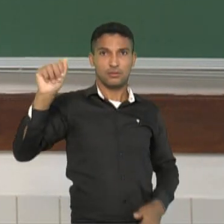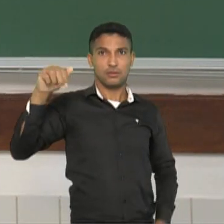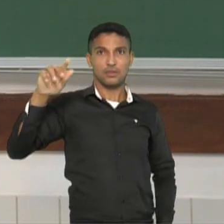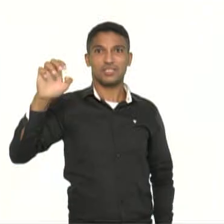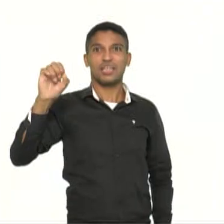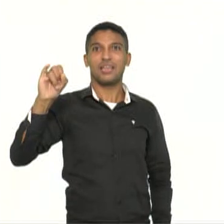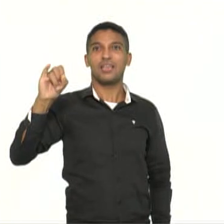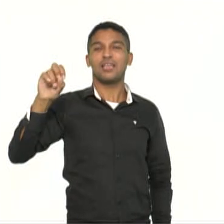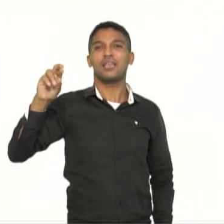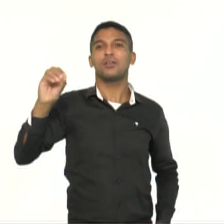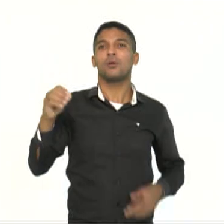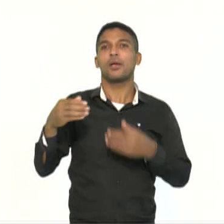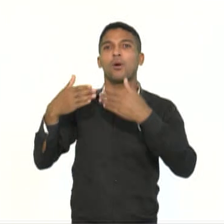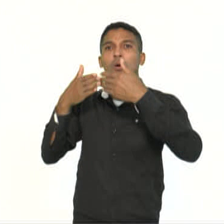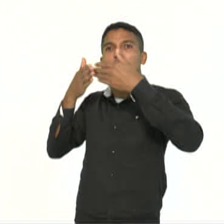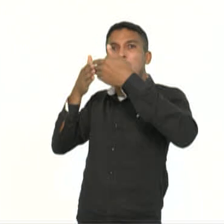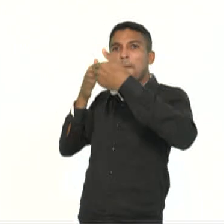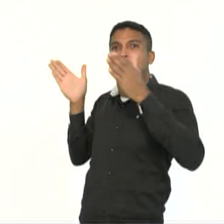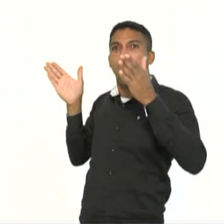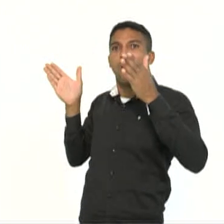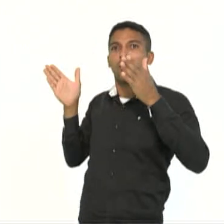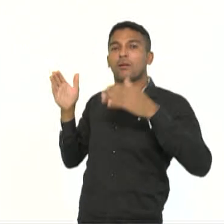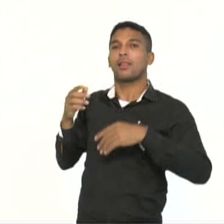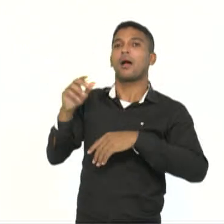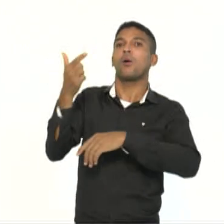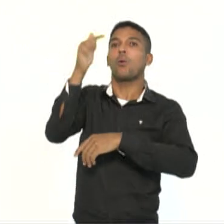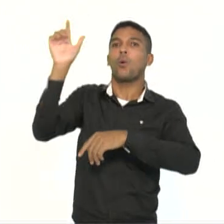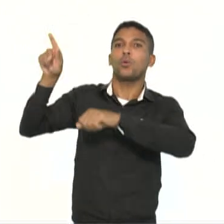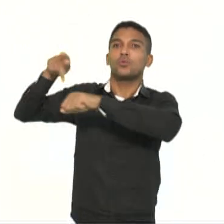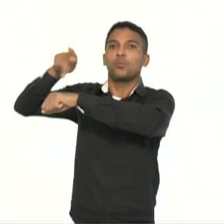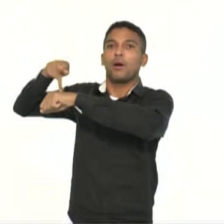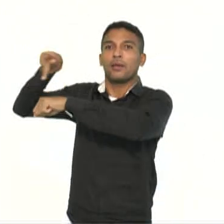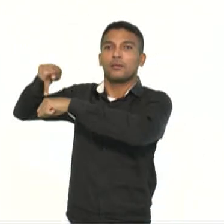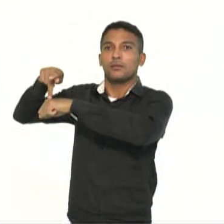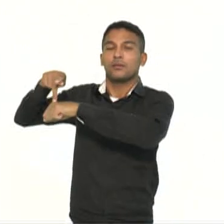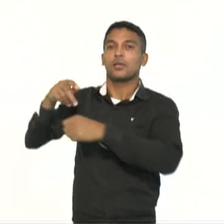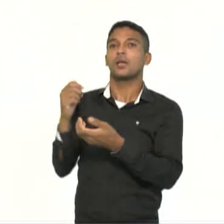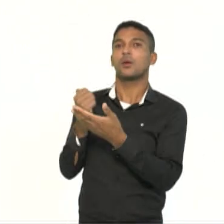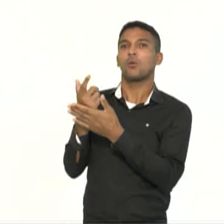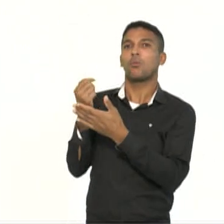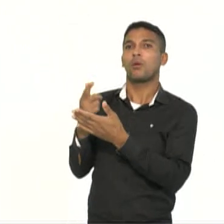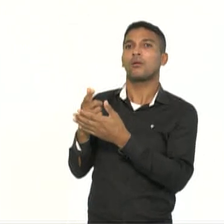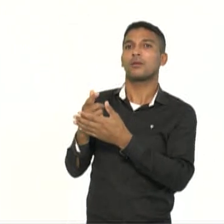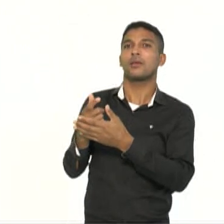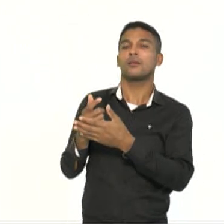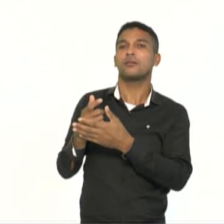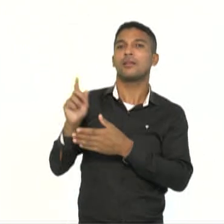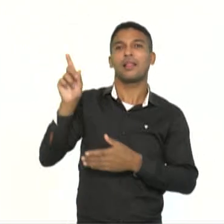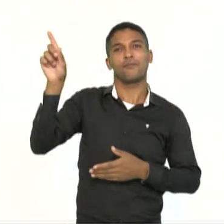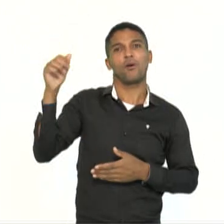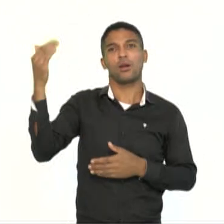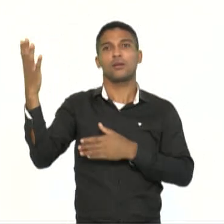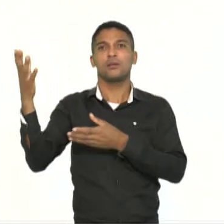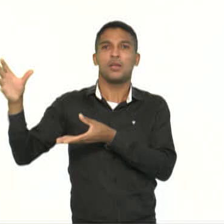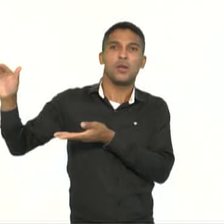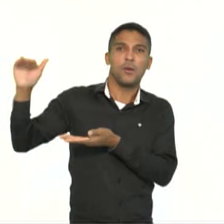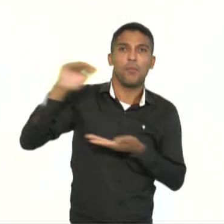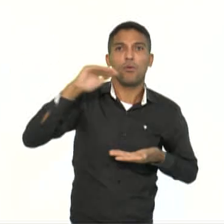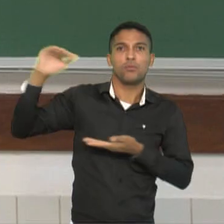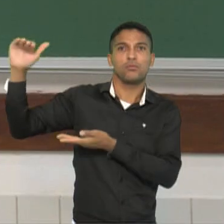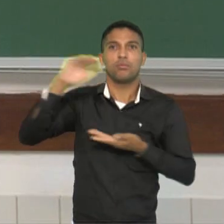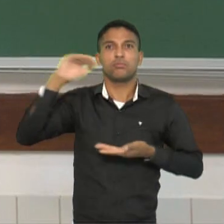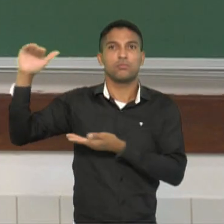e o rápido aumento das importações levaram à falência muitas indústrias nacionais.